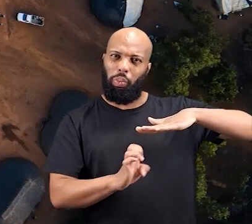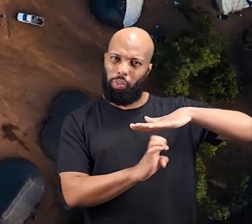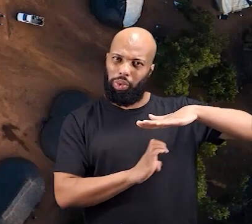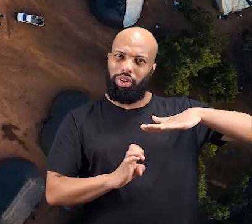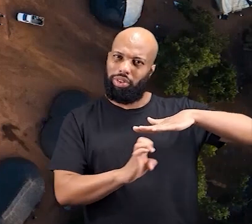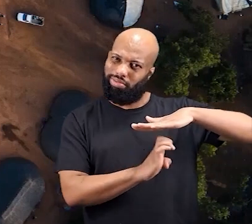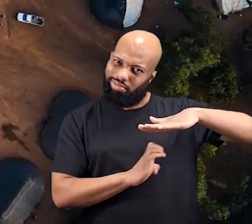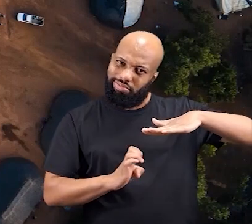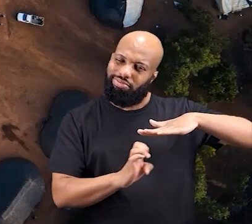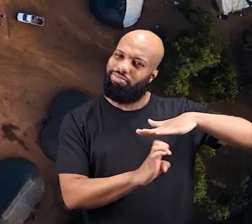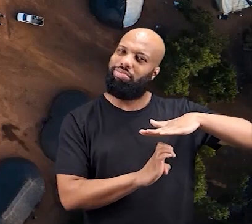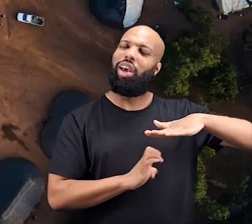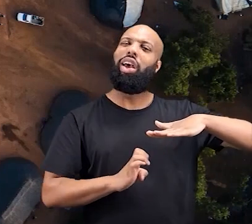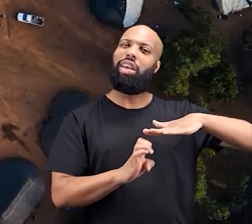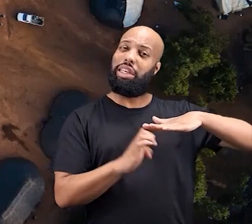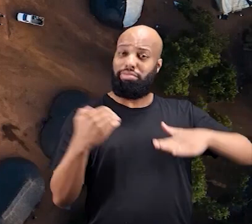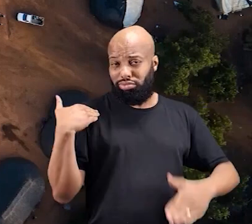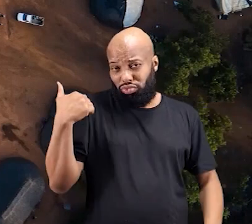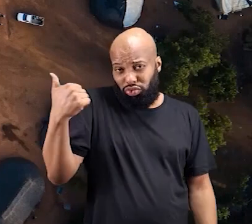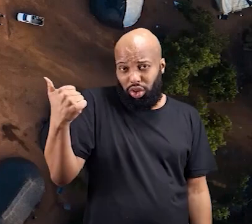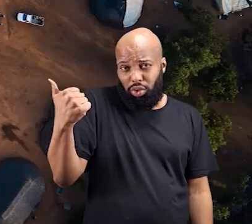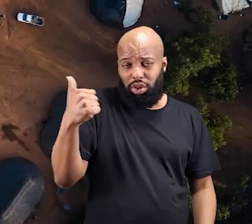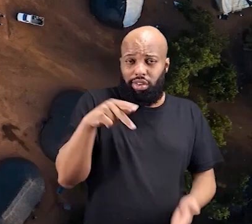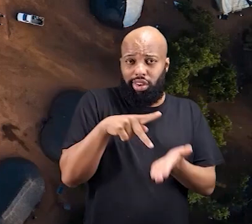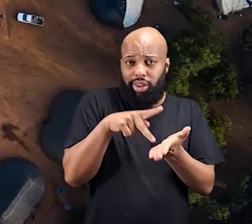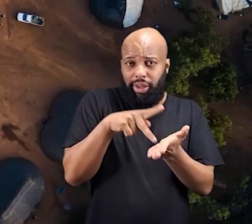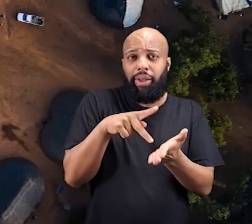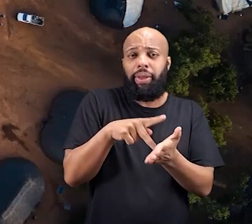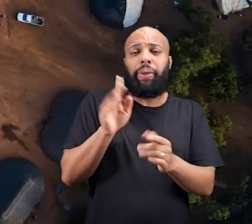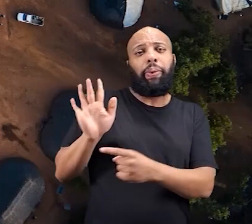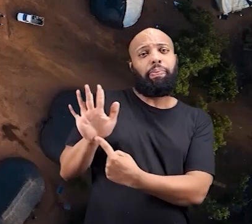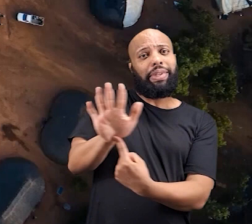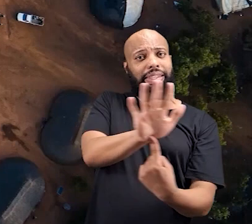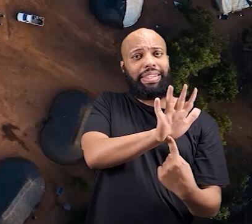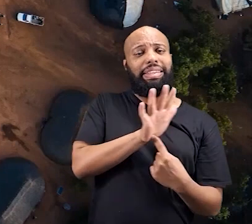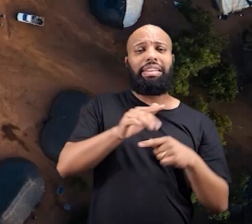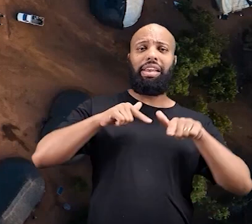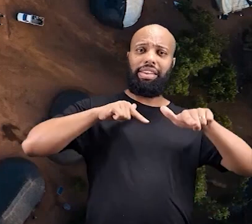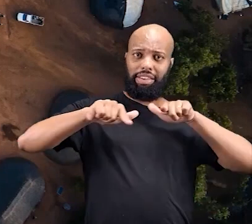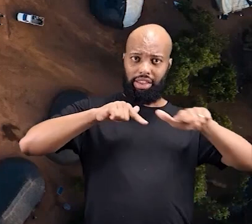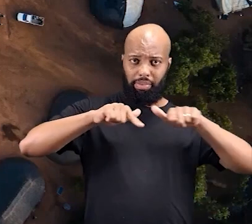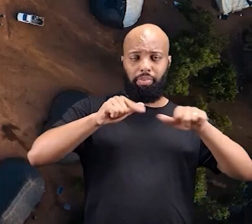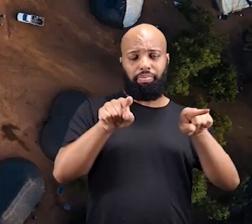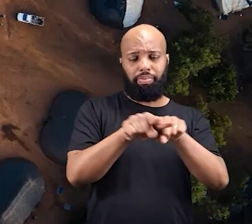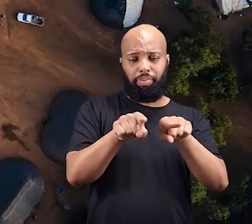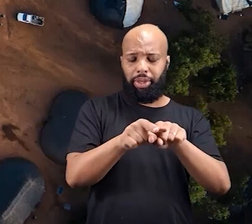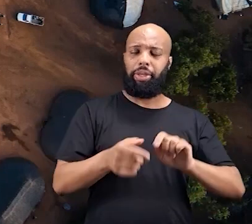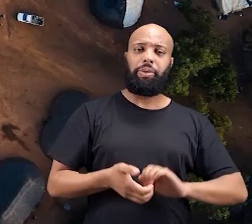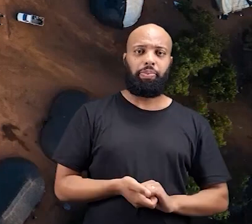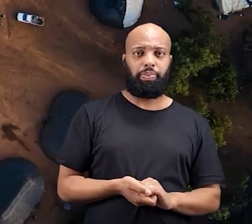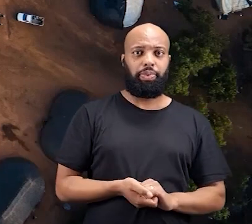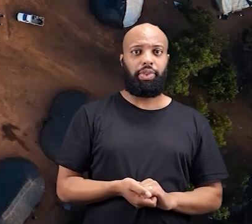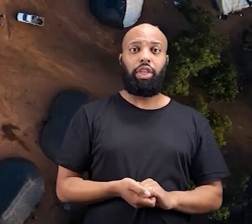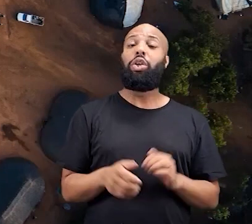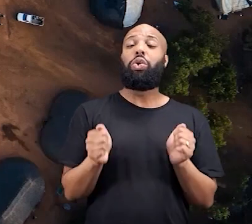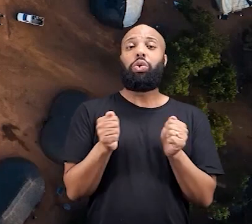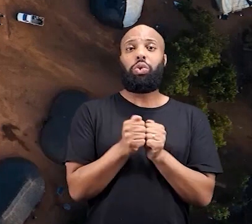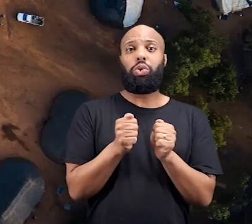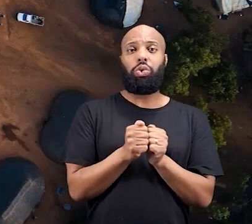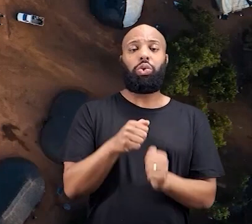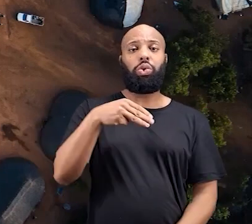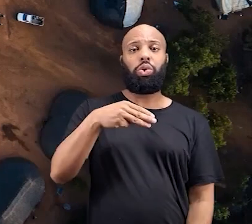é a empresa que nos chamou para poder apresentar esse trabalho